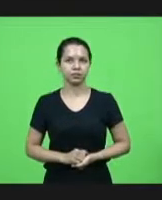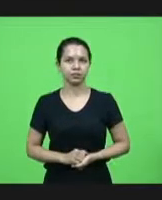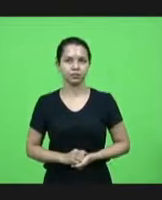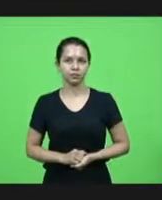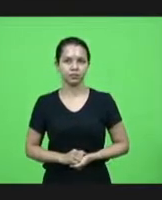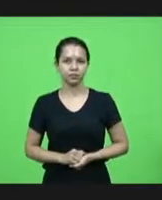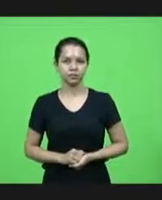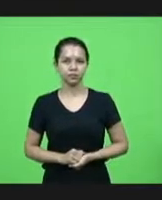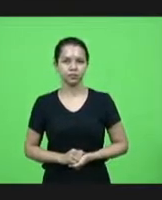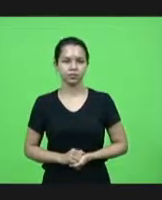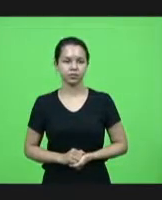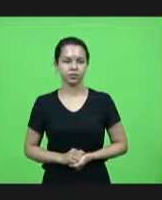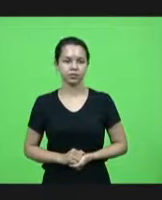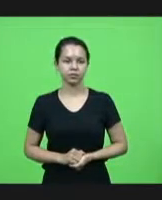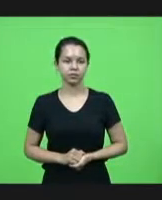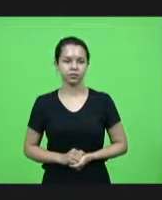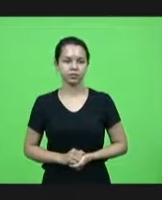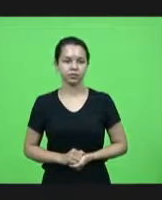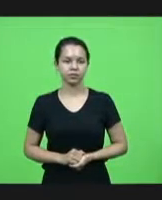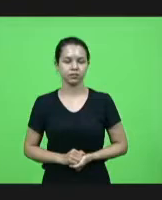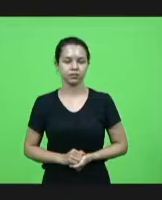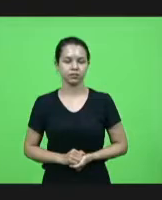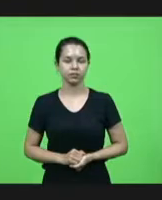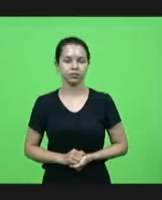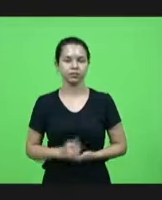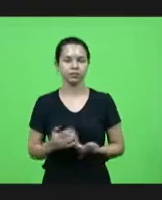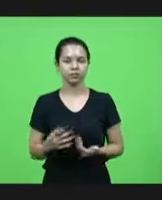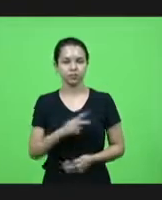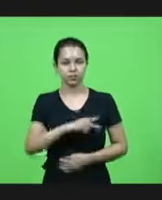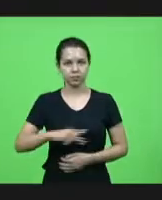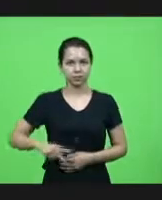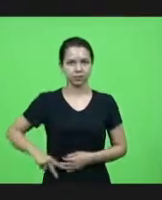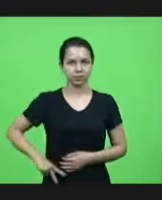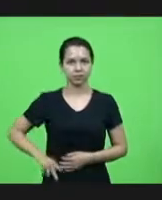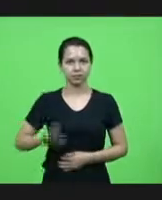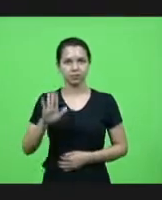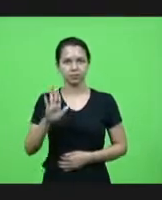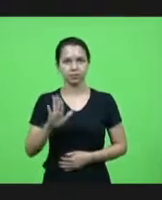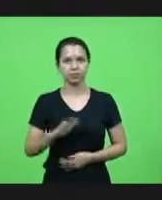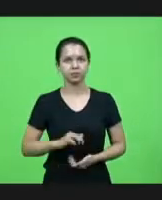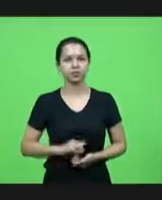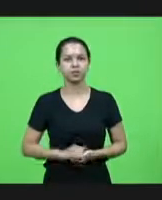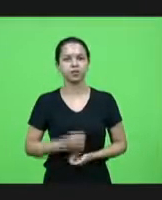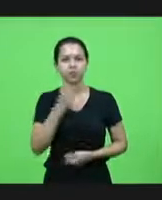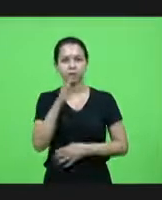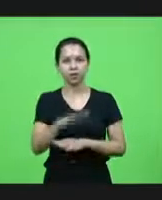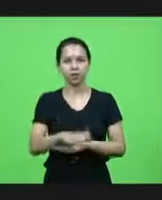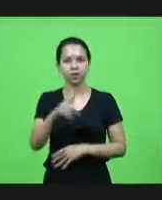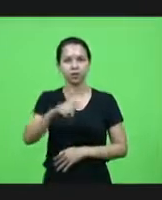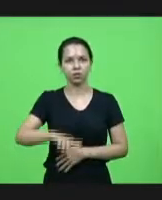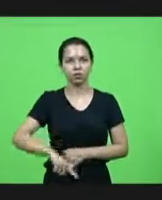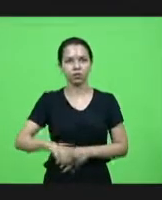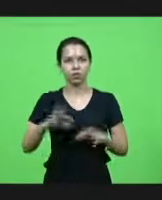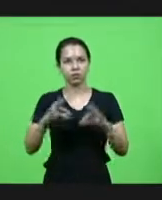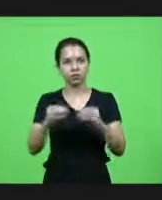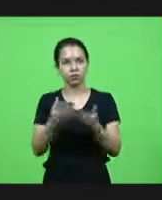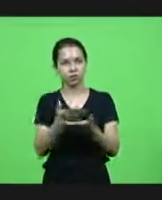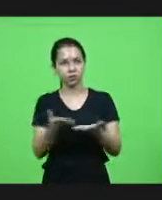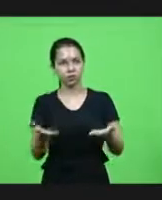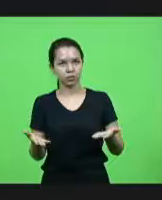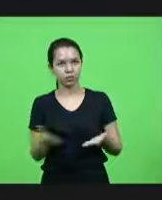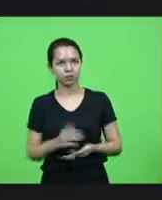Marlene também está inscrito senhor presidente se me permite boa tarde mais uma vez a todas e todos aos